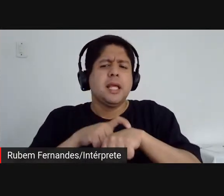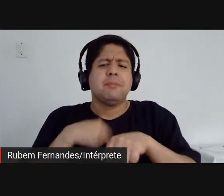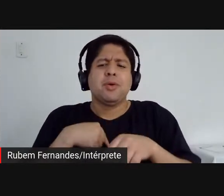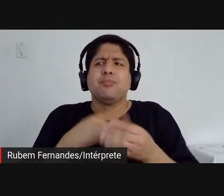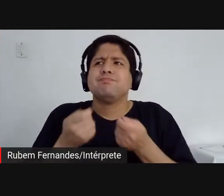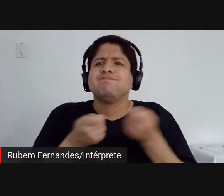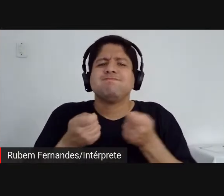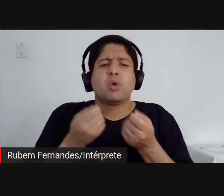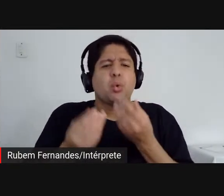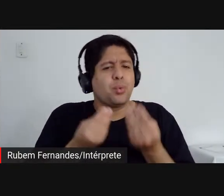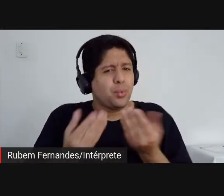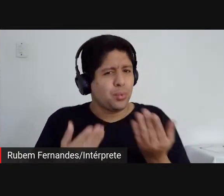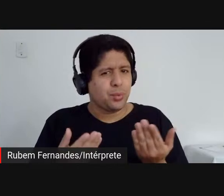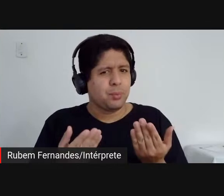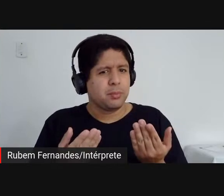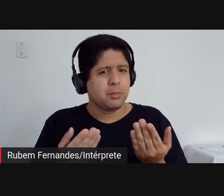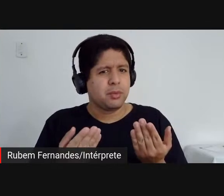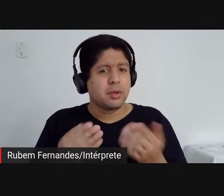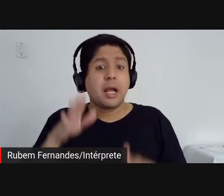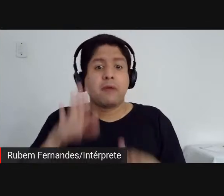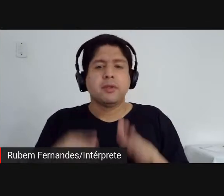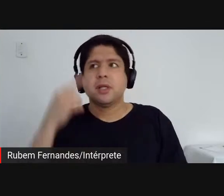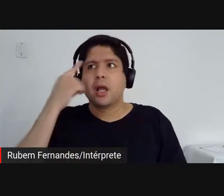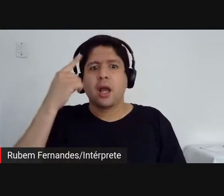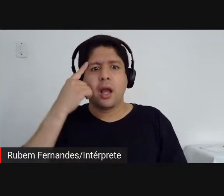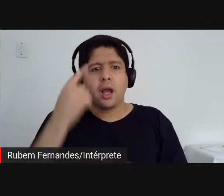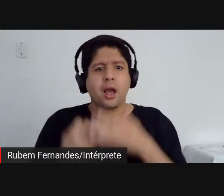Toda a ideia de produtividade, né?